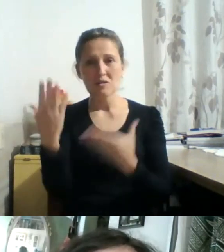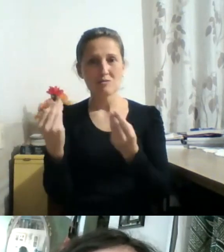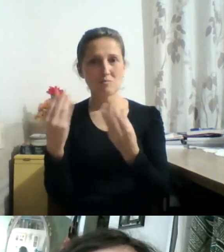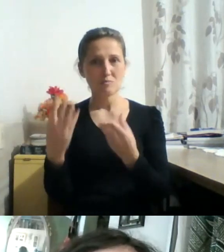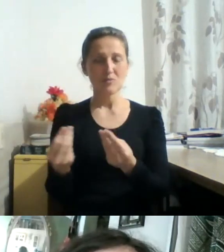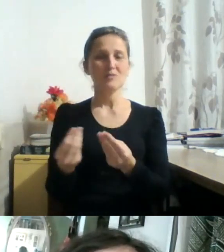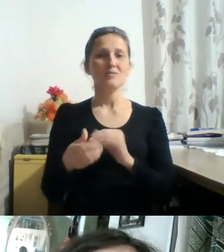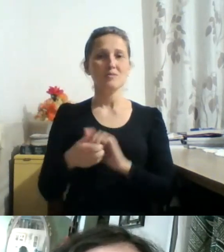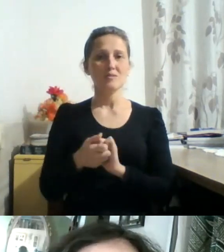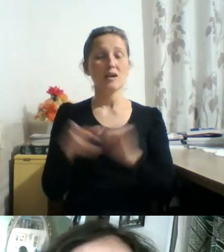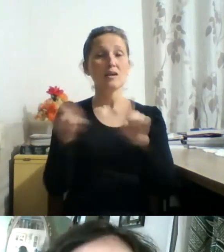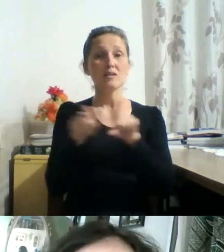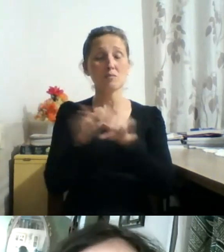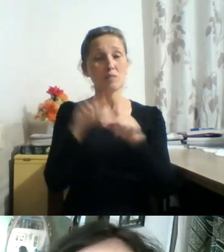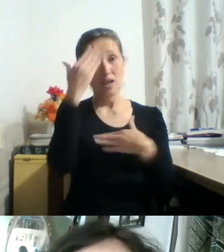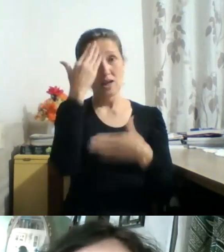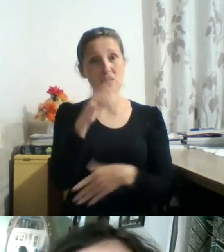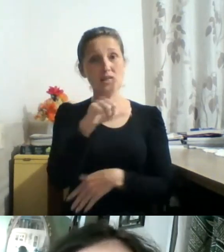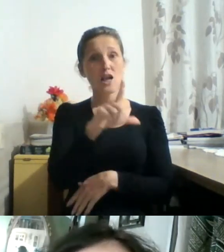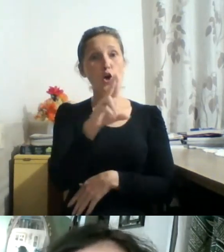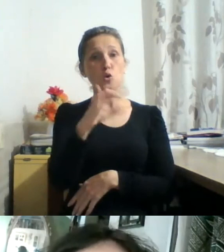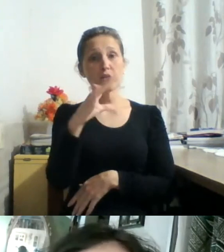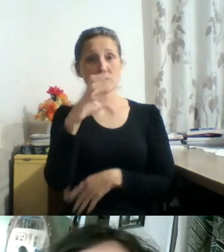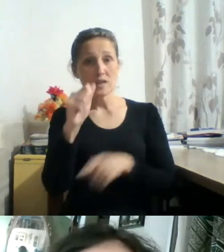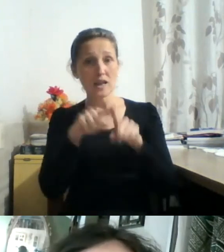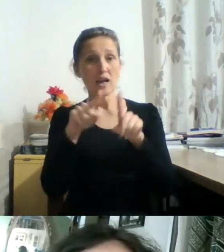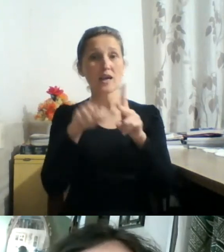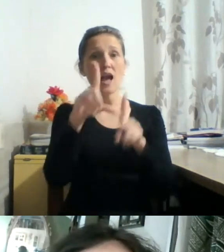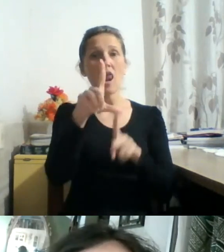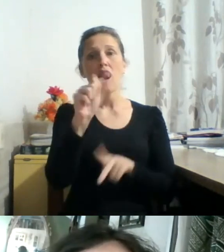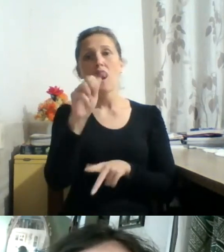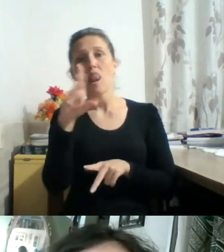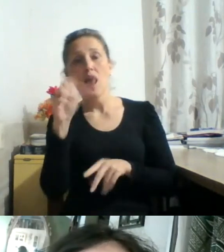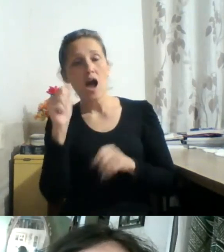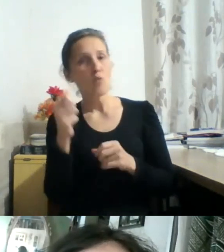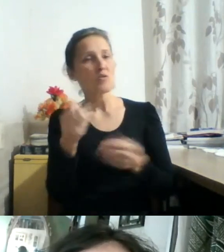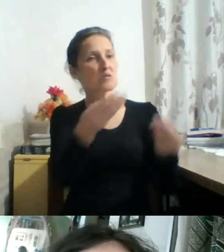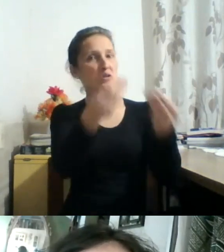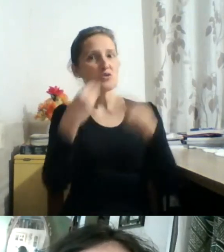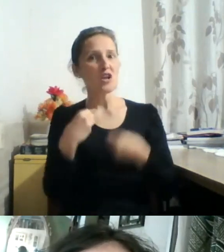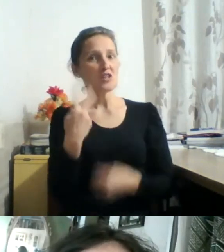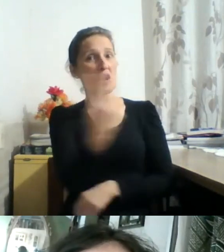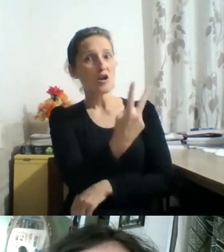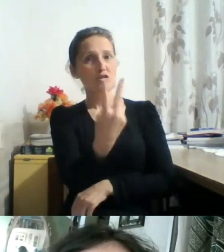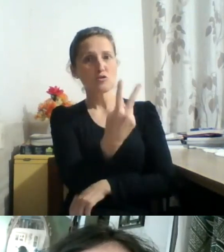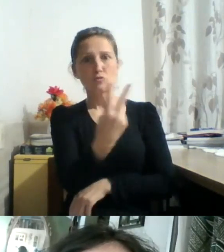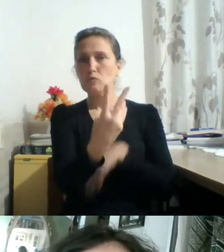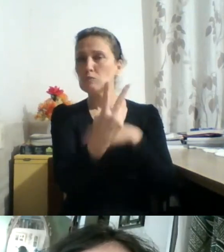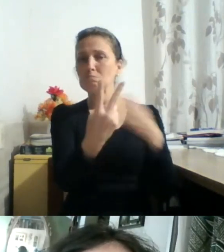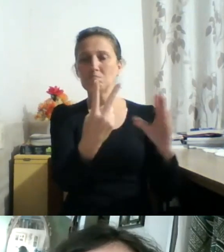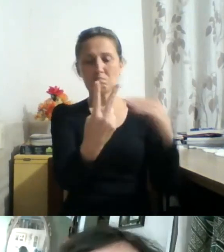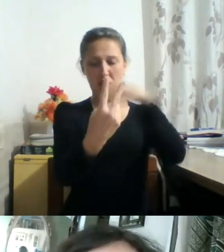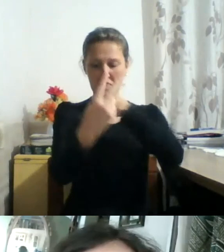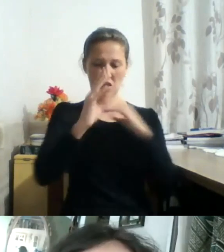E agradecer também a Lucília e Laura que nos proporcionaram isso. E dizer que essas duas já fazem parte do nosso coração há bastante